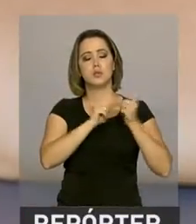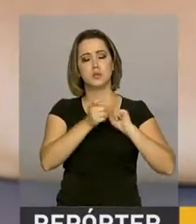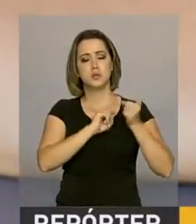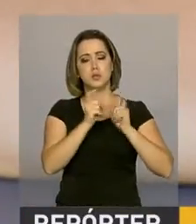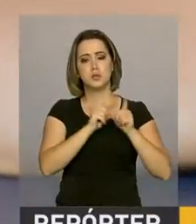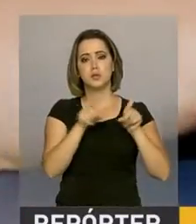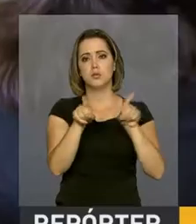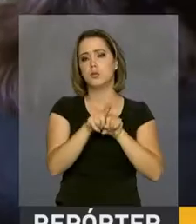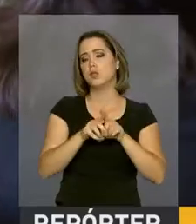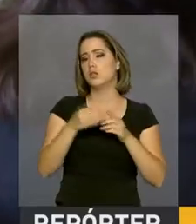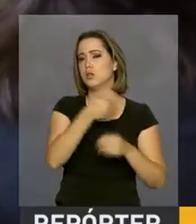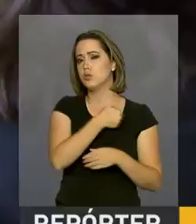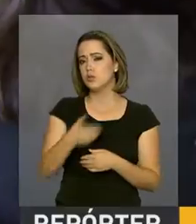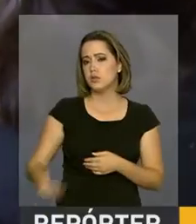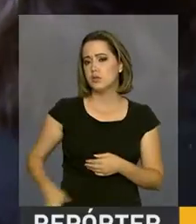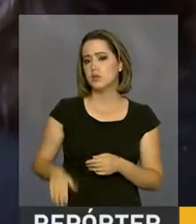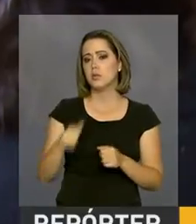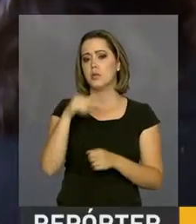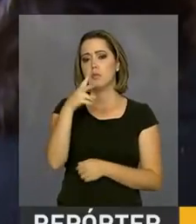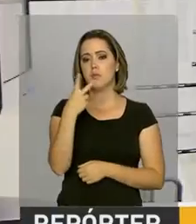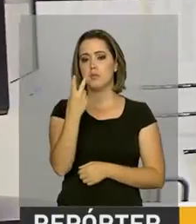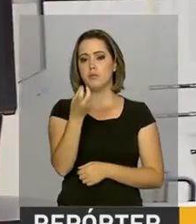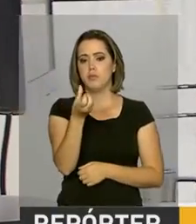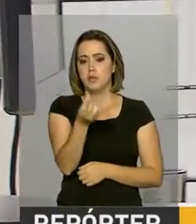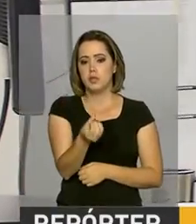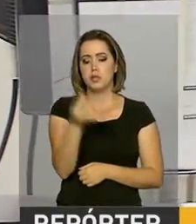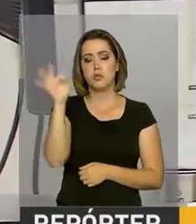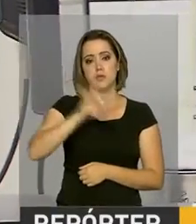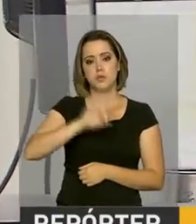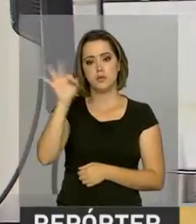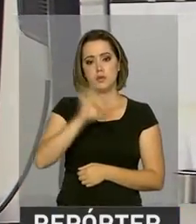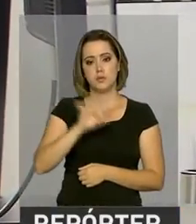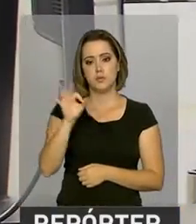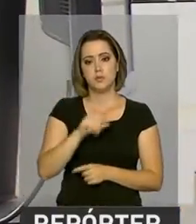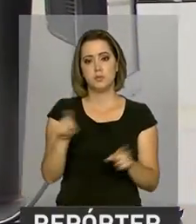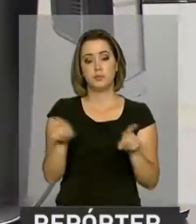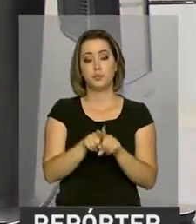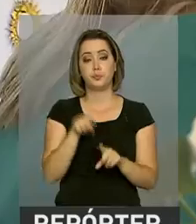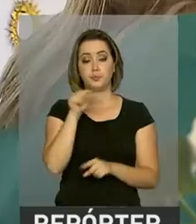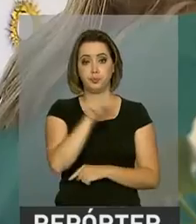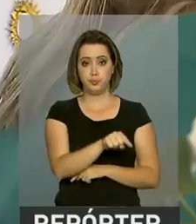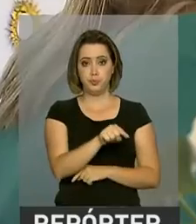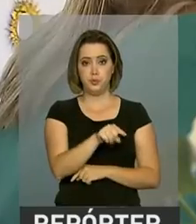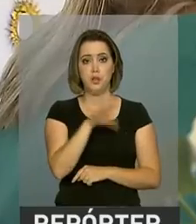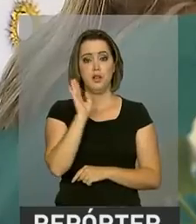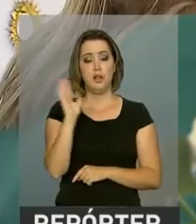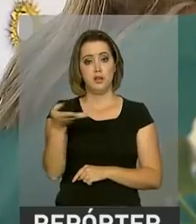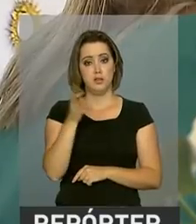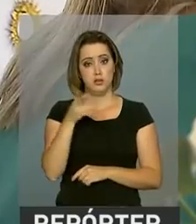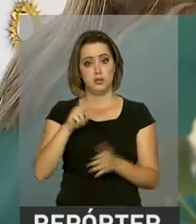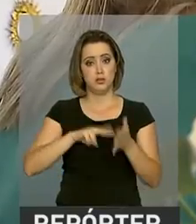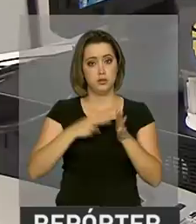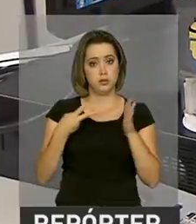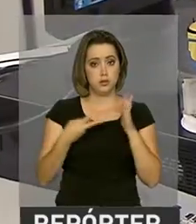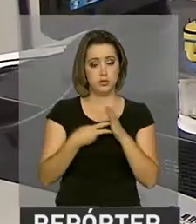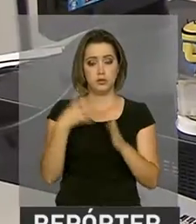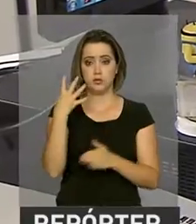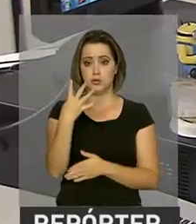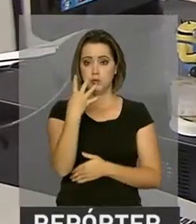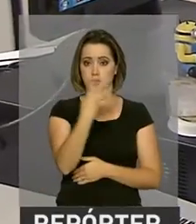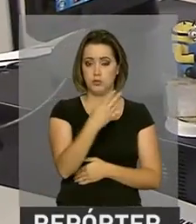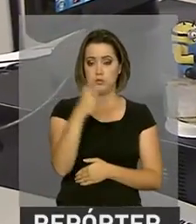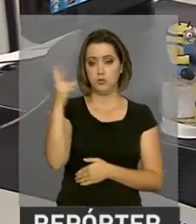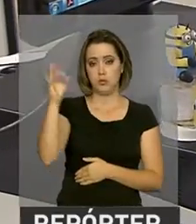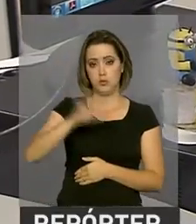pública, são mais de 26%. Em 2016, elas já representavam 44